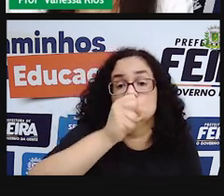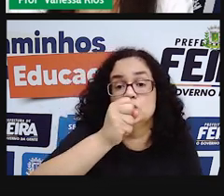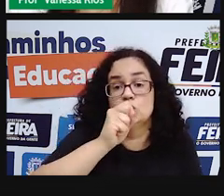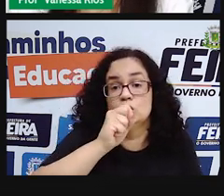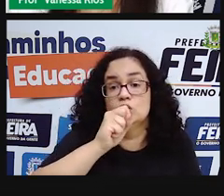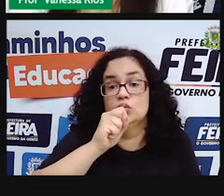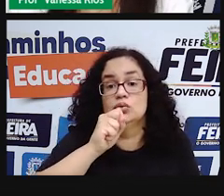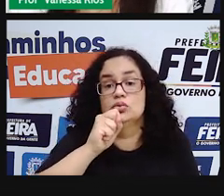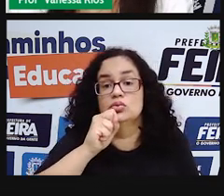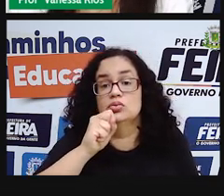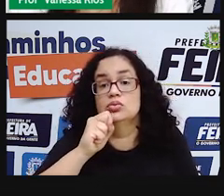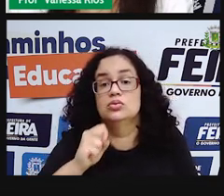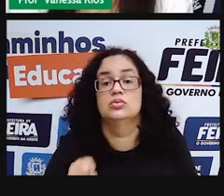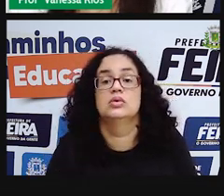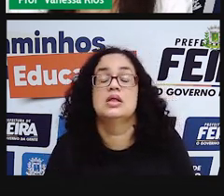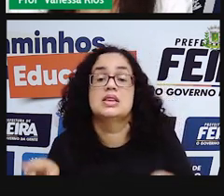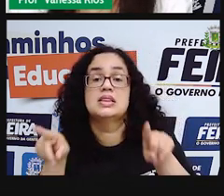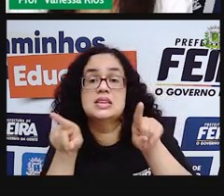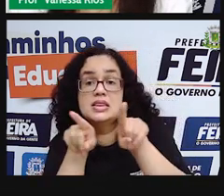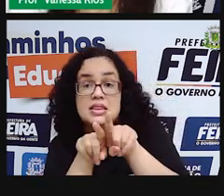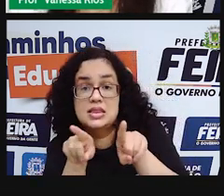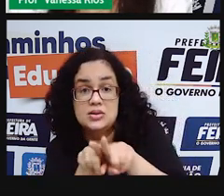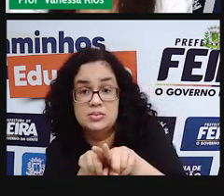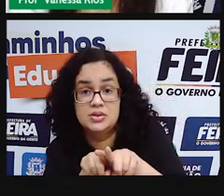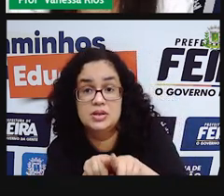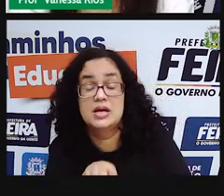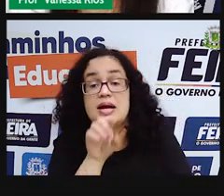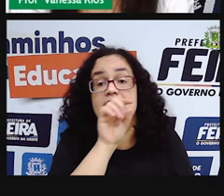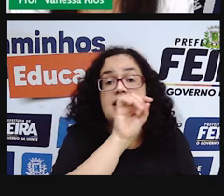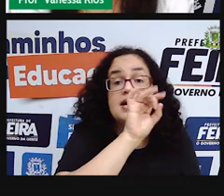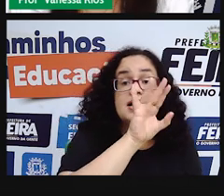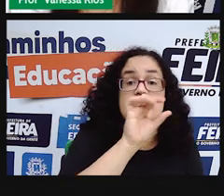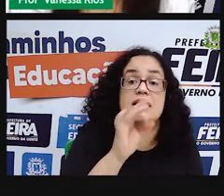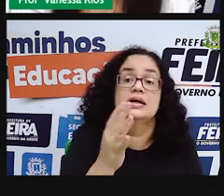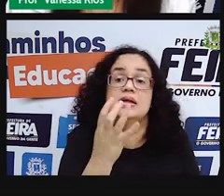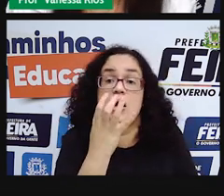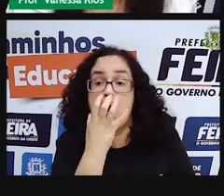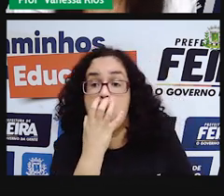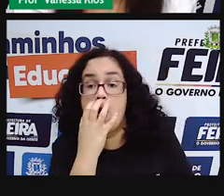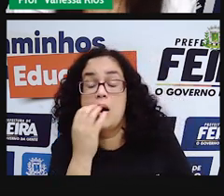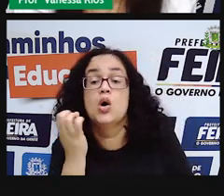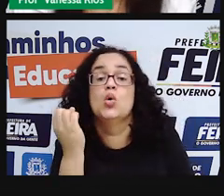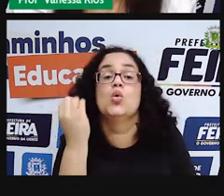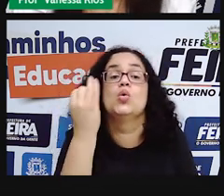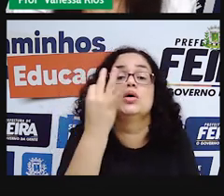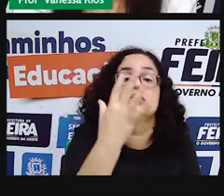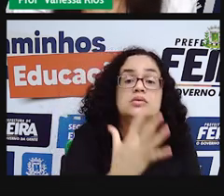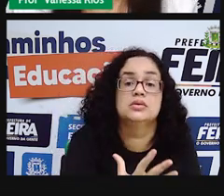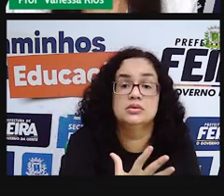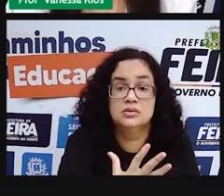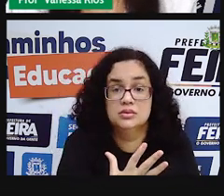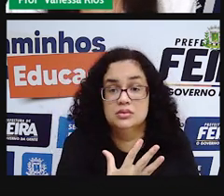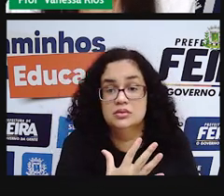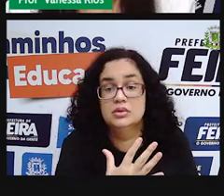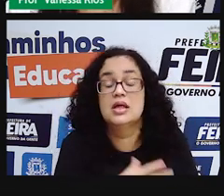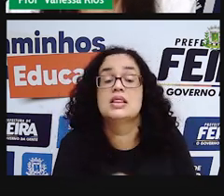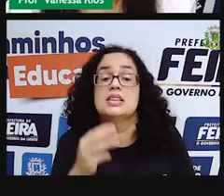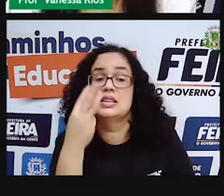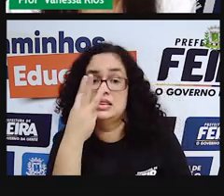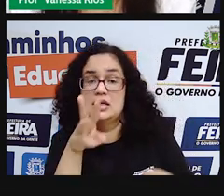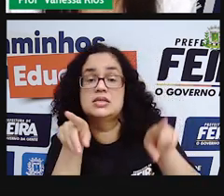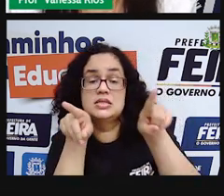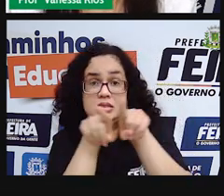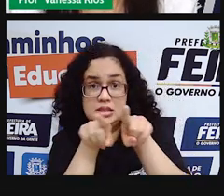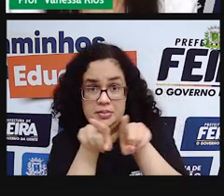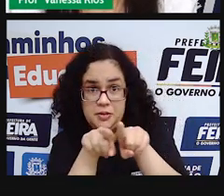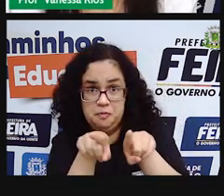ração. Então, nesse caso, cada cachorro consome quantos pacotes? Três também.